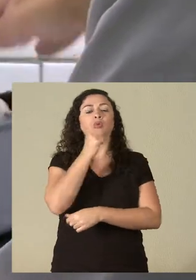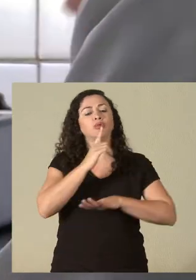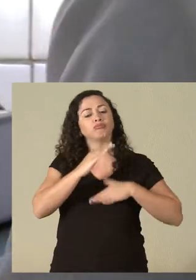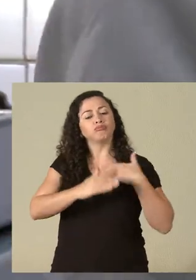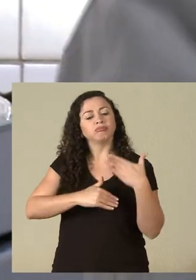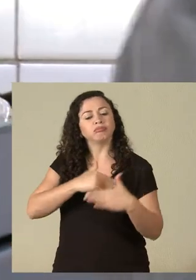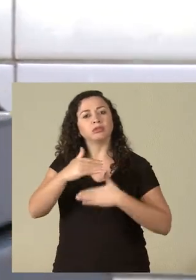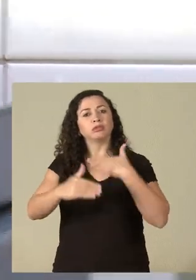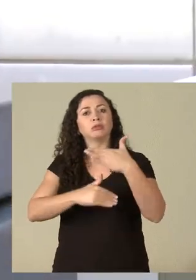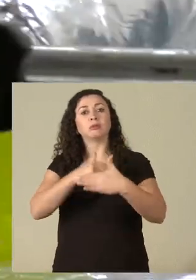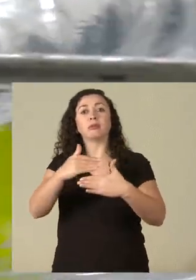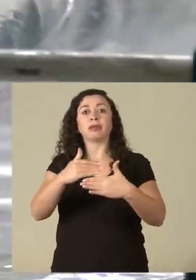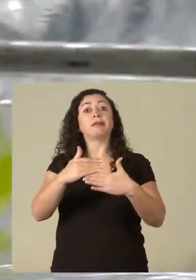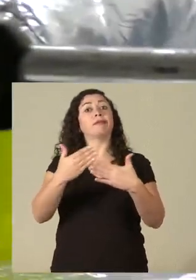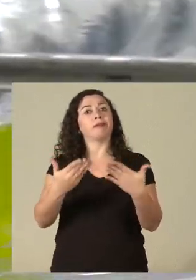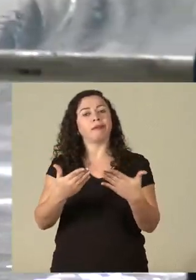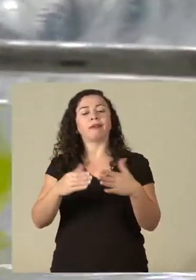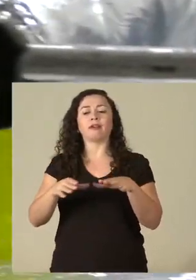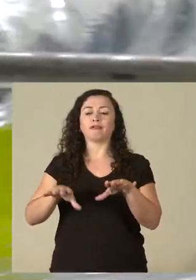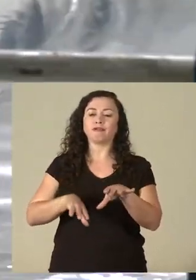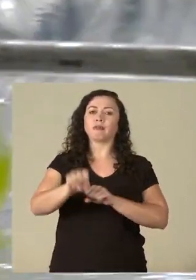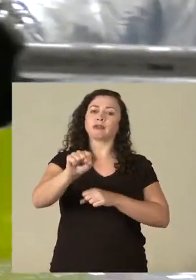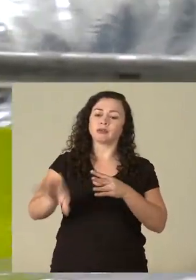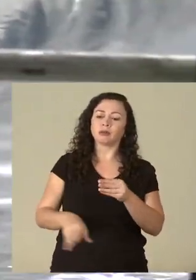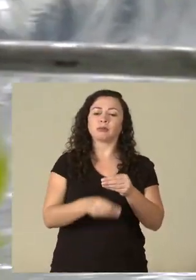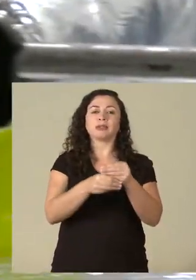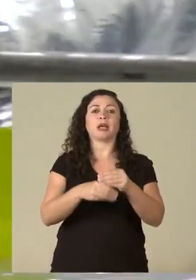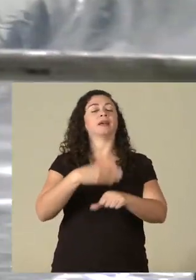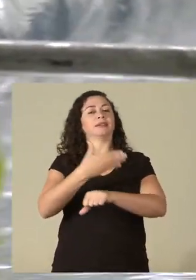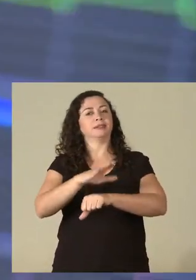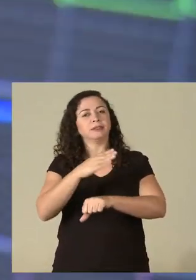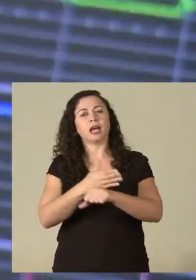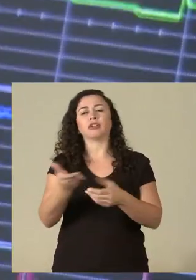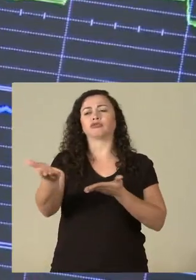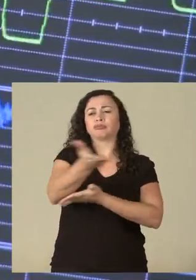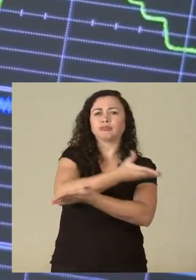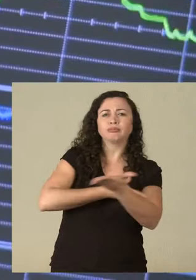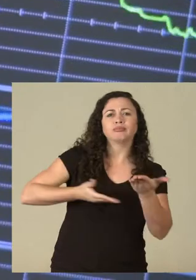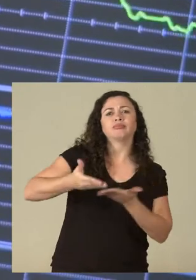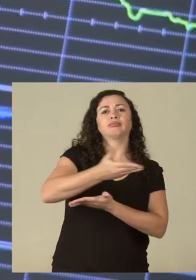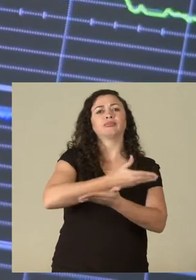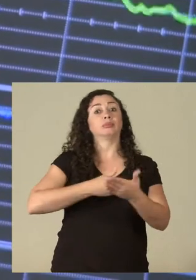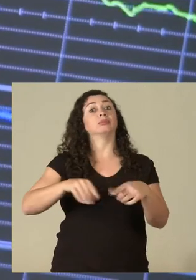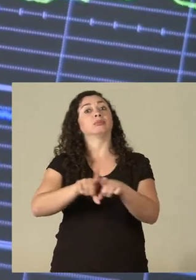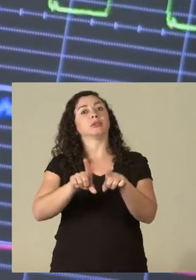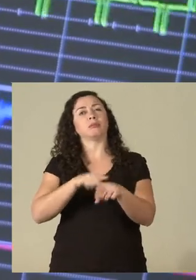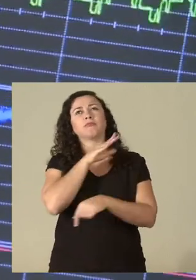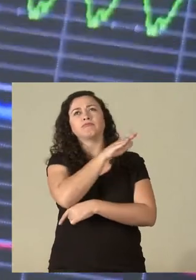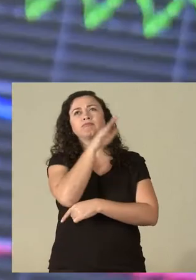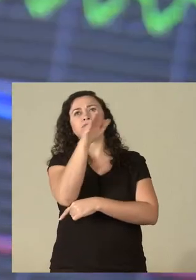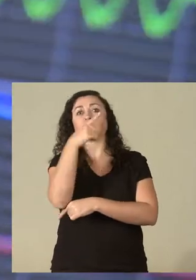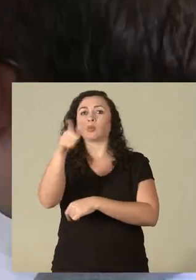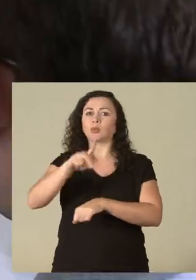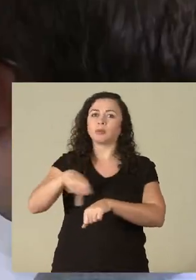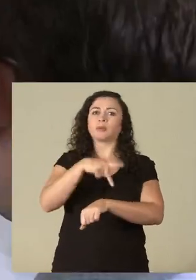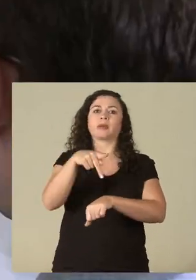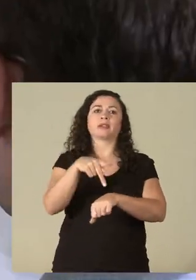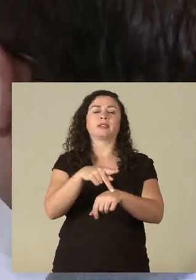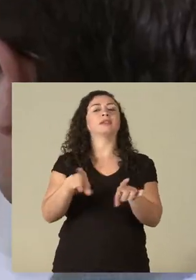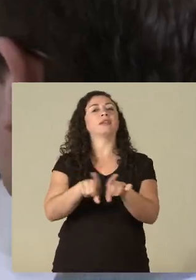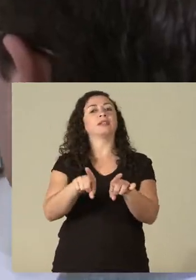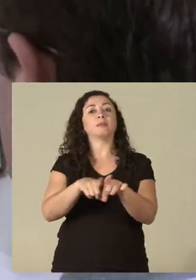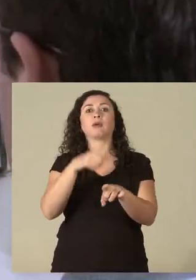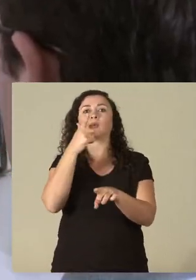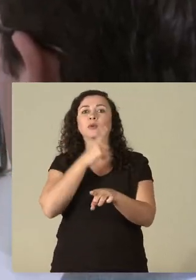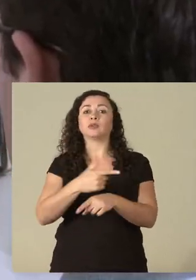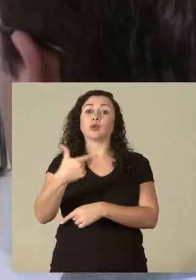complementação da sua formação através de estágios, intercâmbios acadêmicos no exterior e também buscar para o duplo